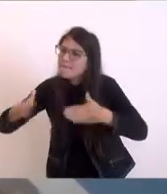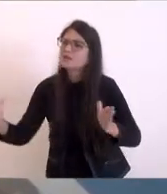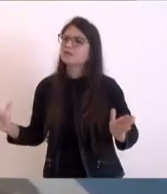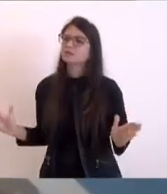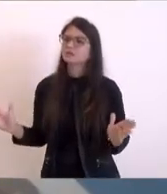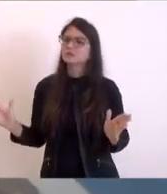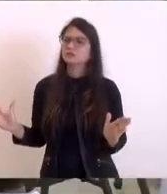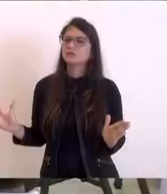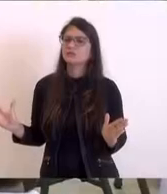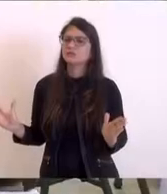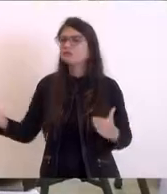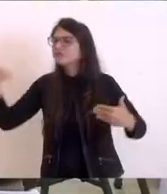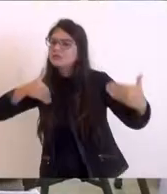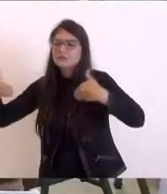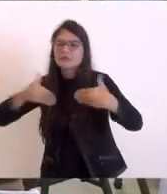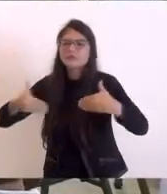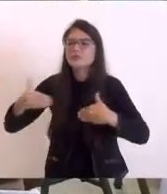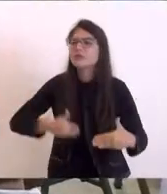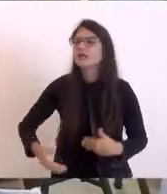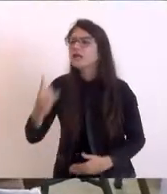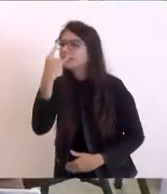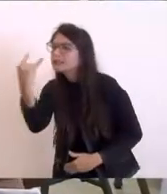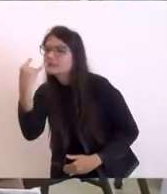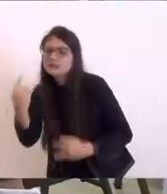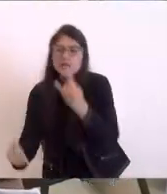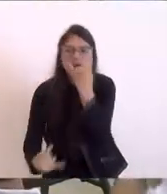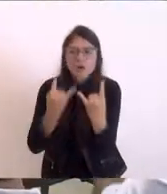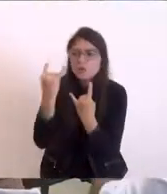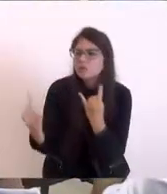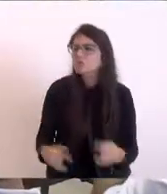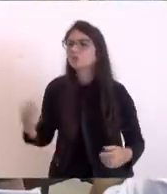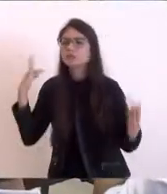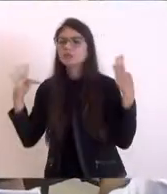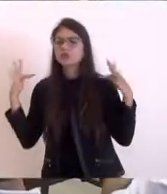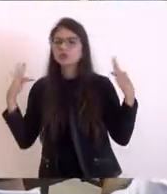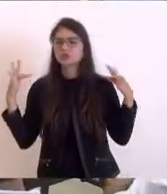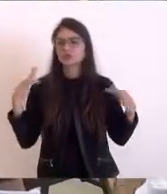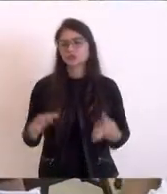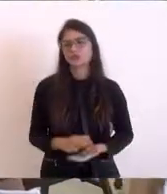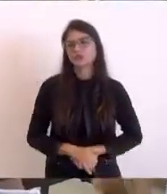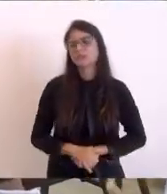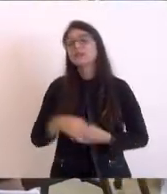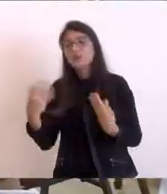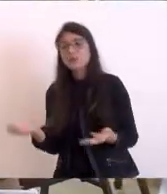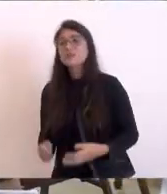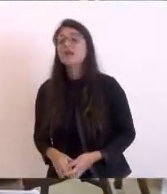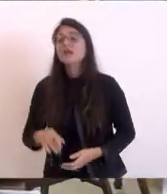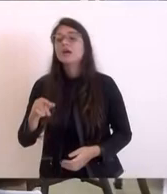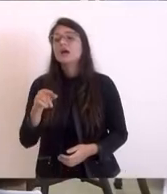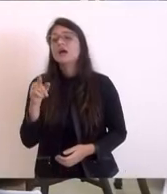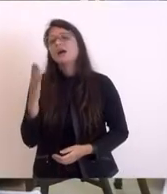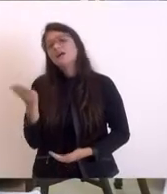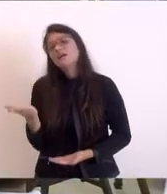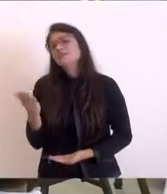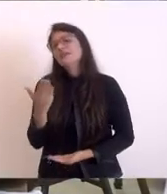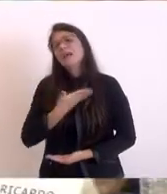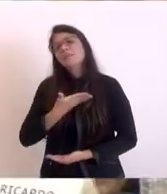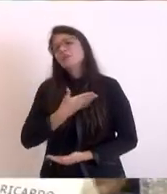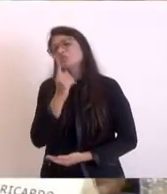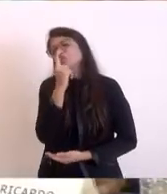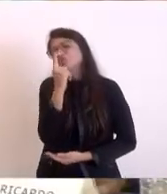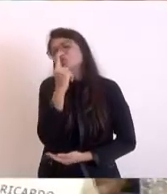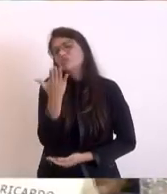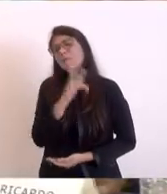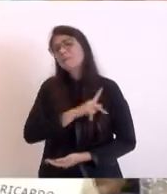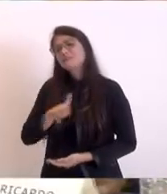coisas que possam atrair também outros tipos de turistas então gente querida amiga presidente André muito grato